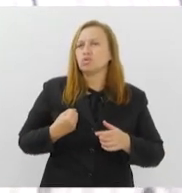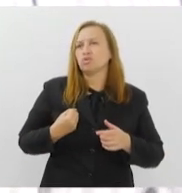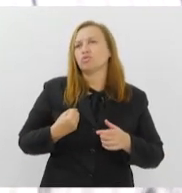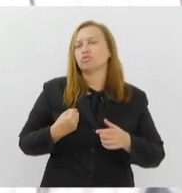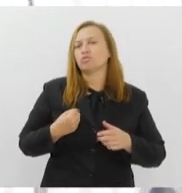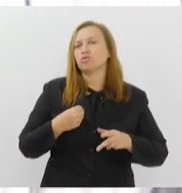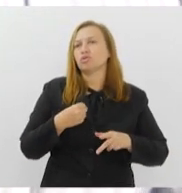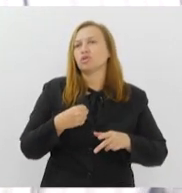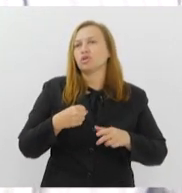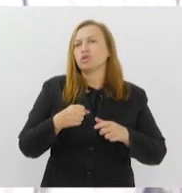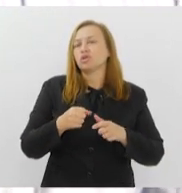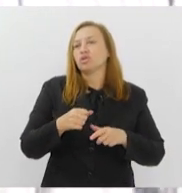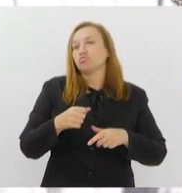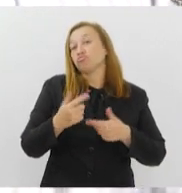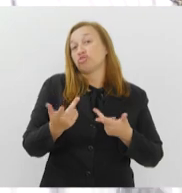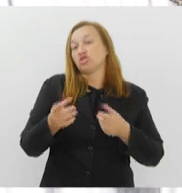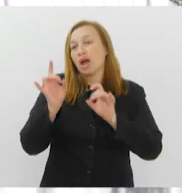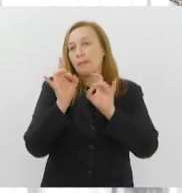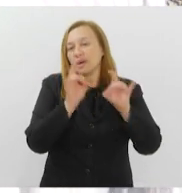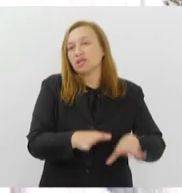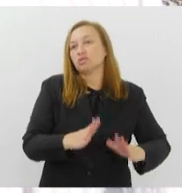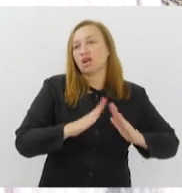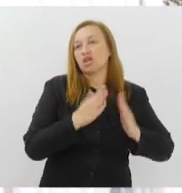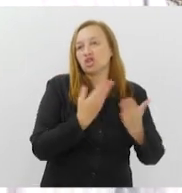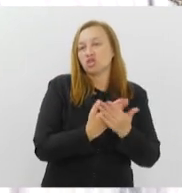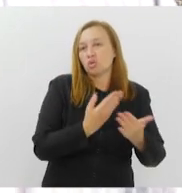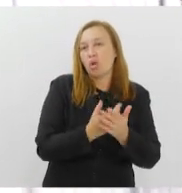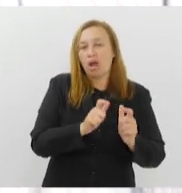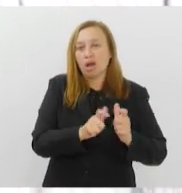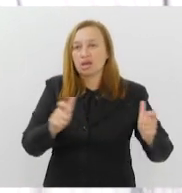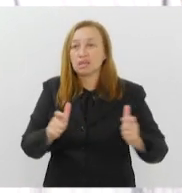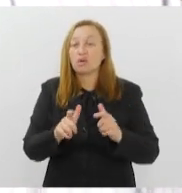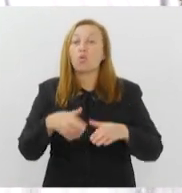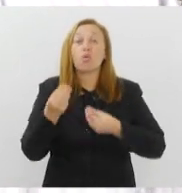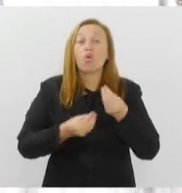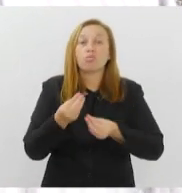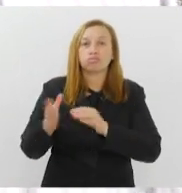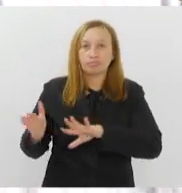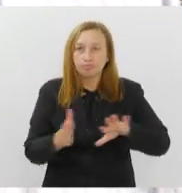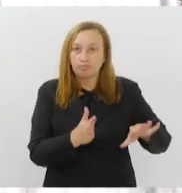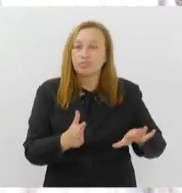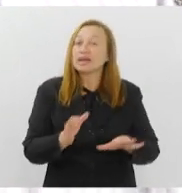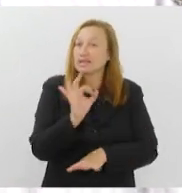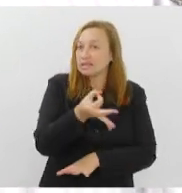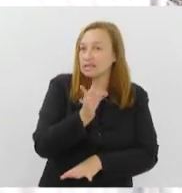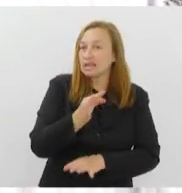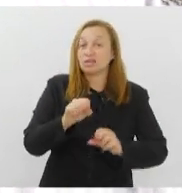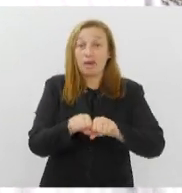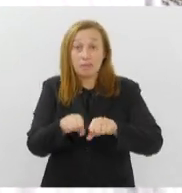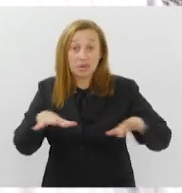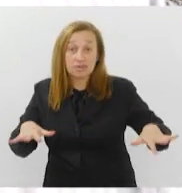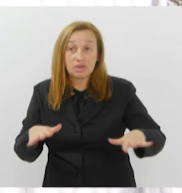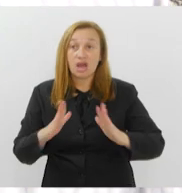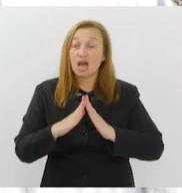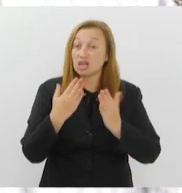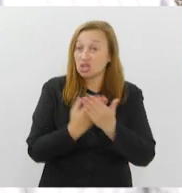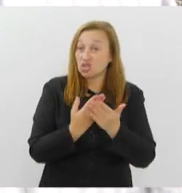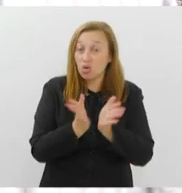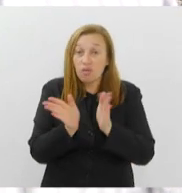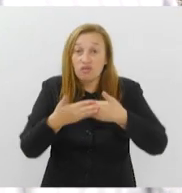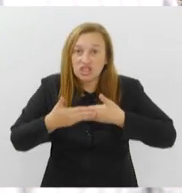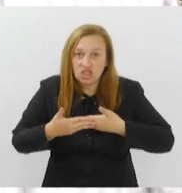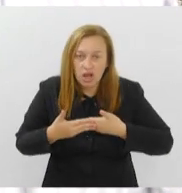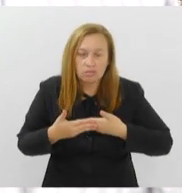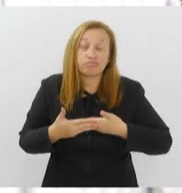foi esse trabalho para reverter esse cenário que aconteceu por conta da pandemia? De fato, com a pandemia, as escolas fecharam.